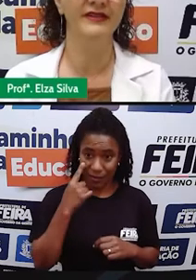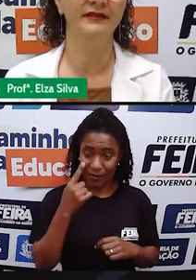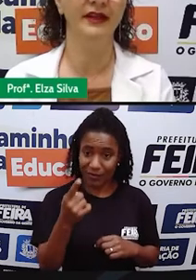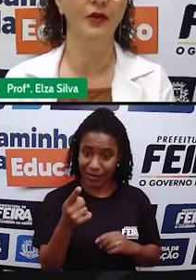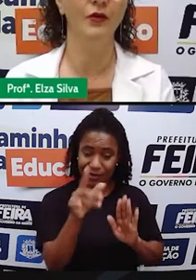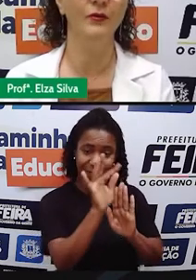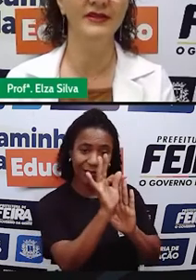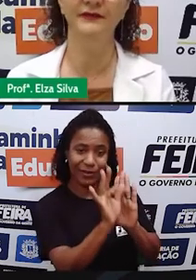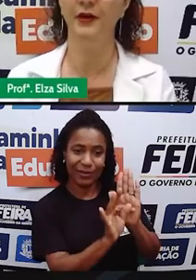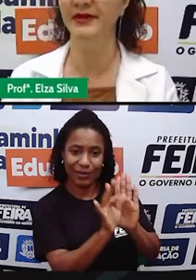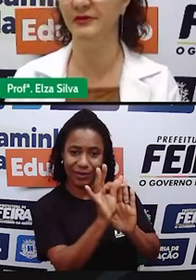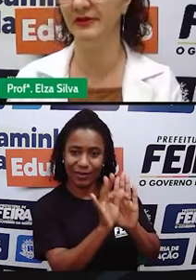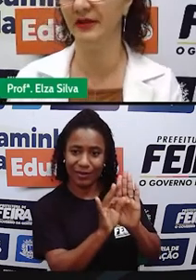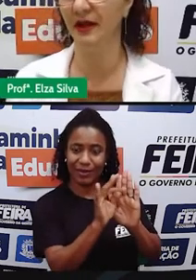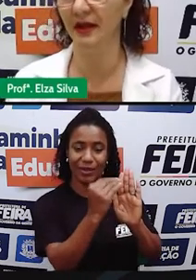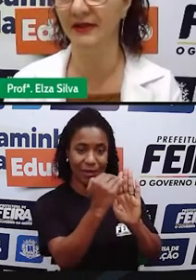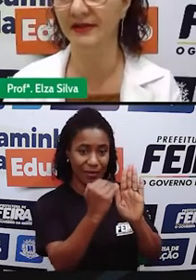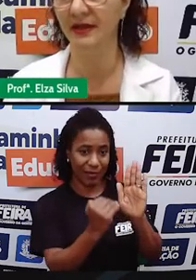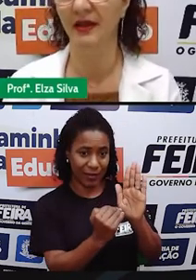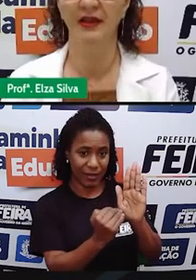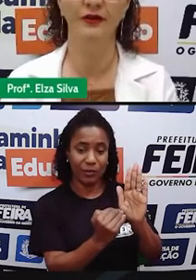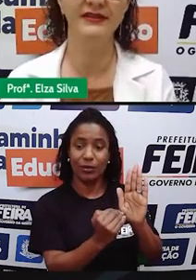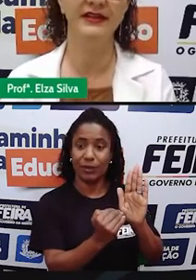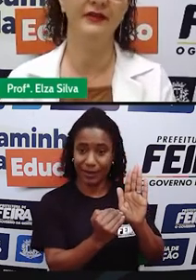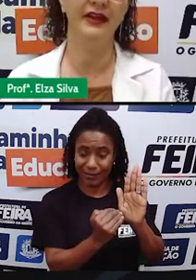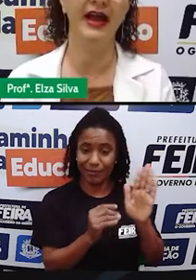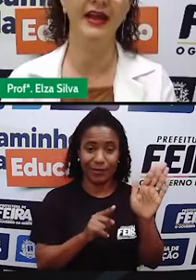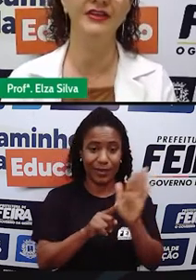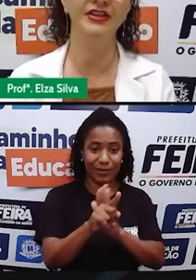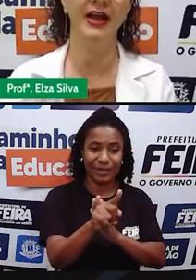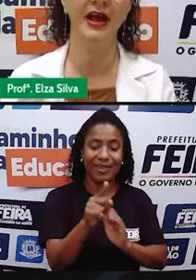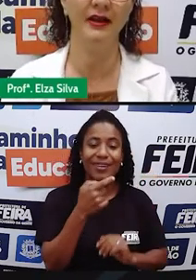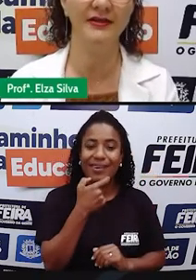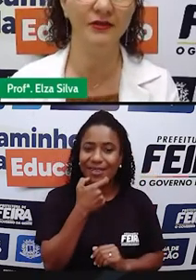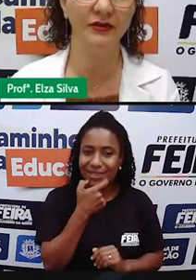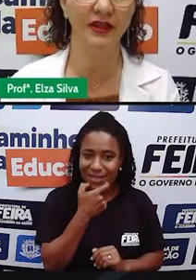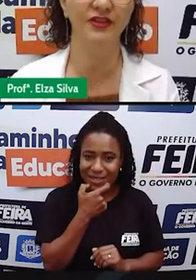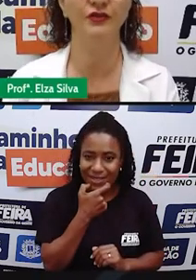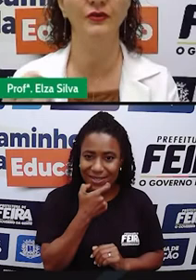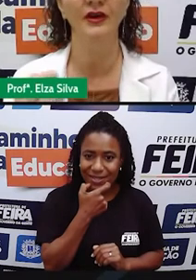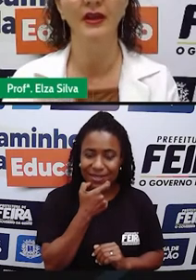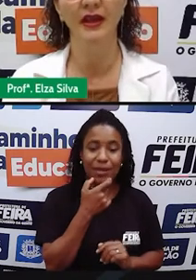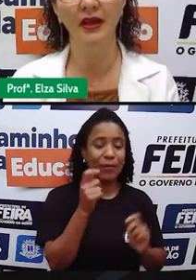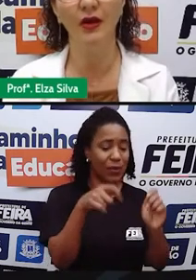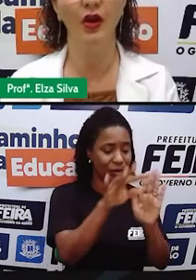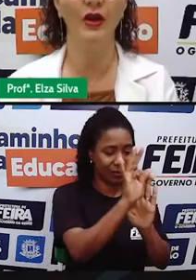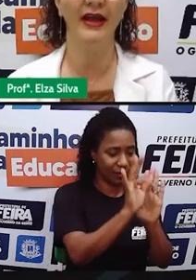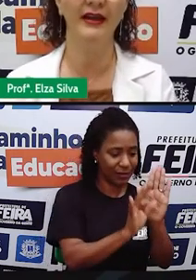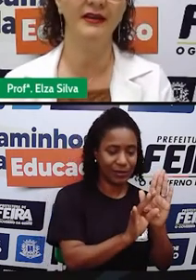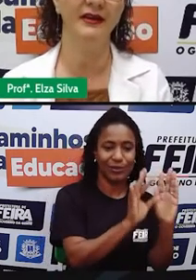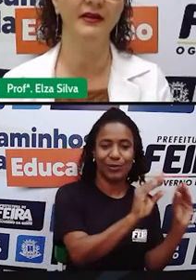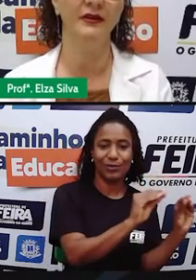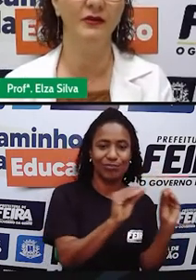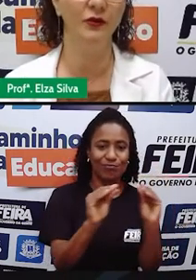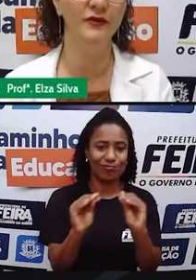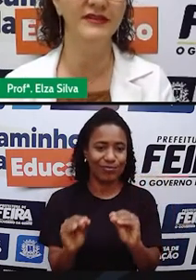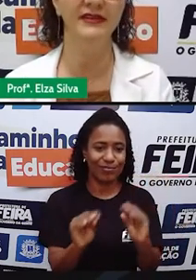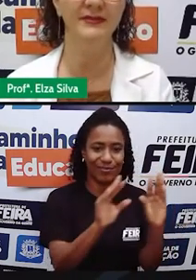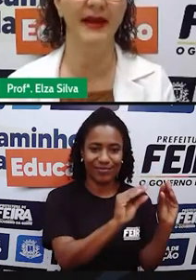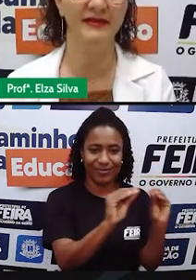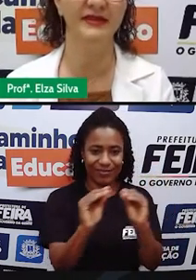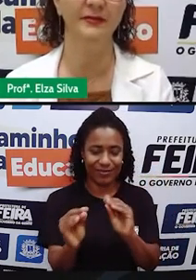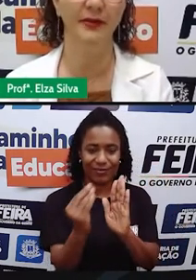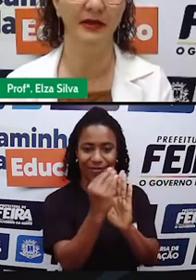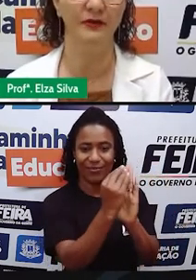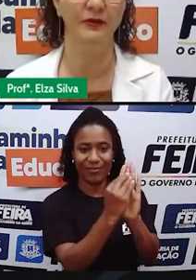você tem algumas informações em inglês que você deverá retirá-las do texto e colocar aqui nos